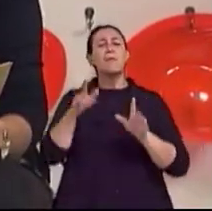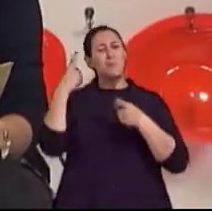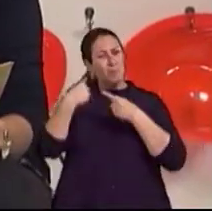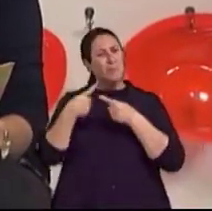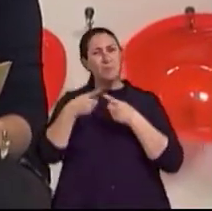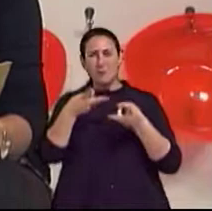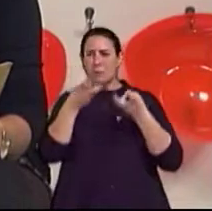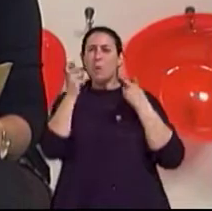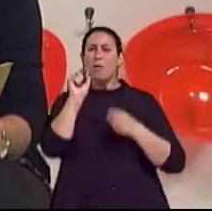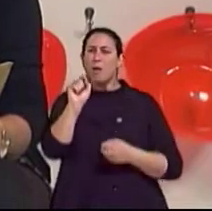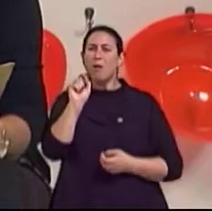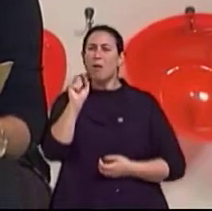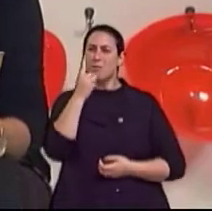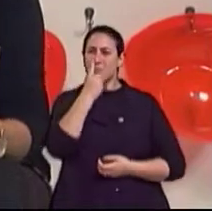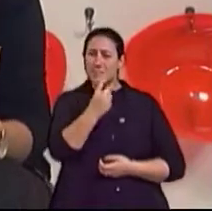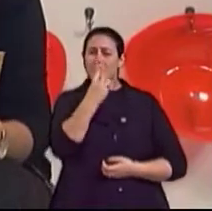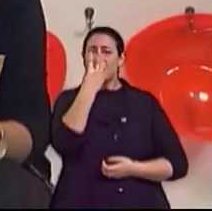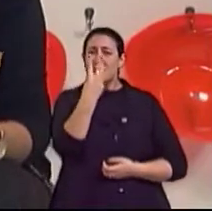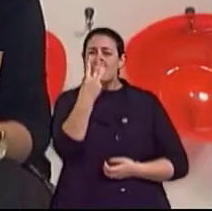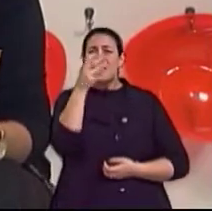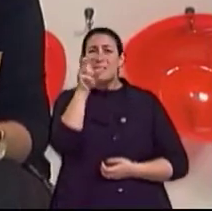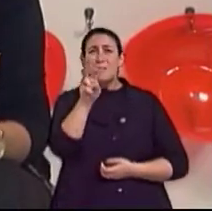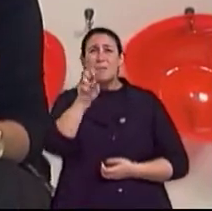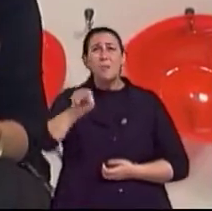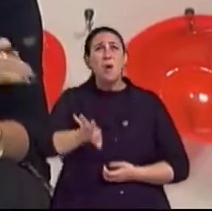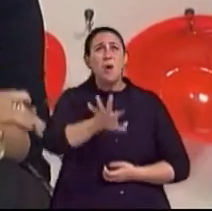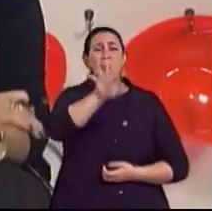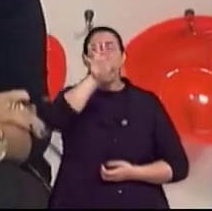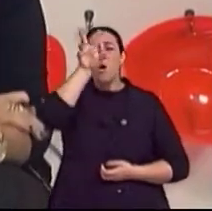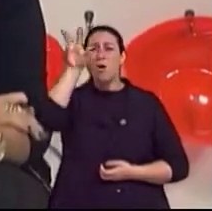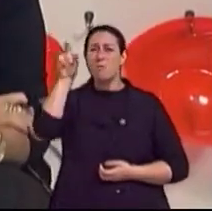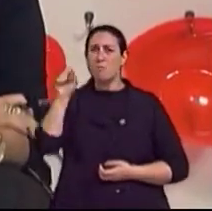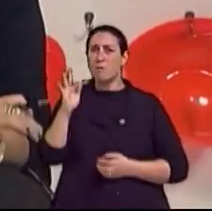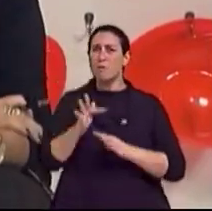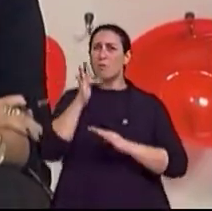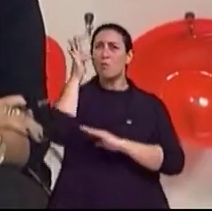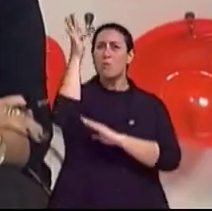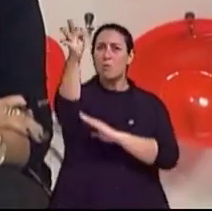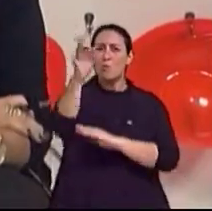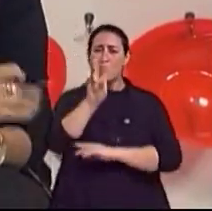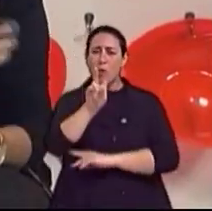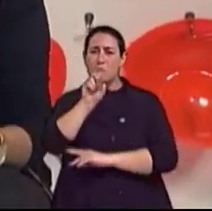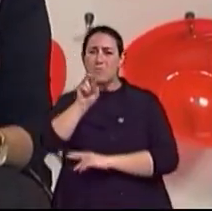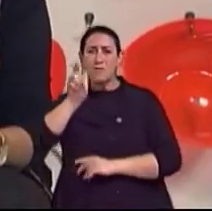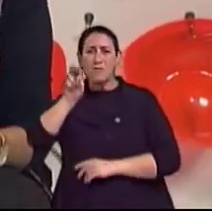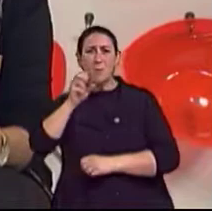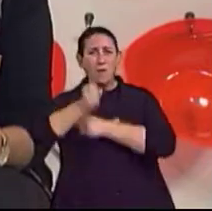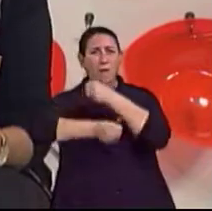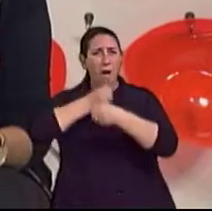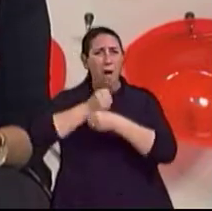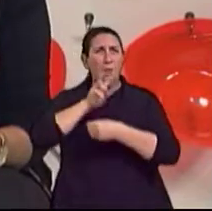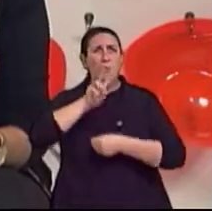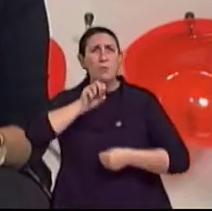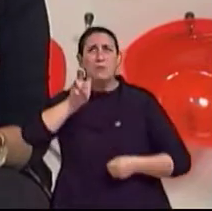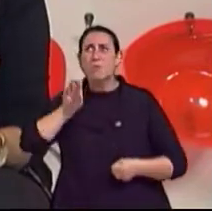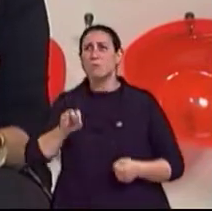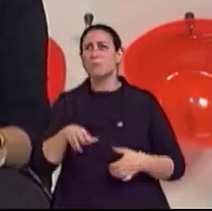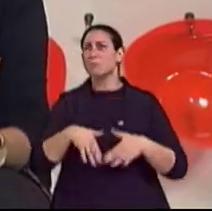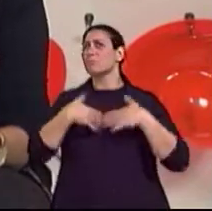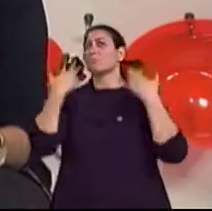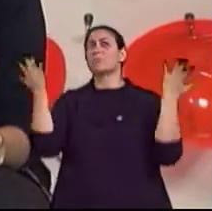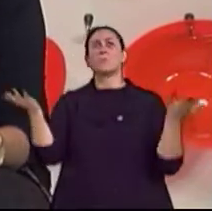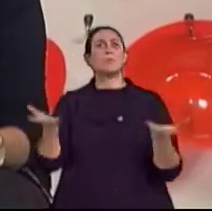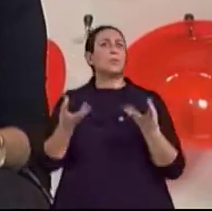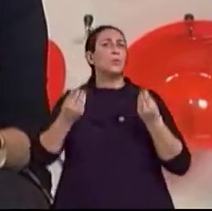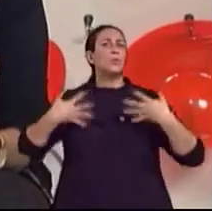serão 135 milhões de casos no mundo em 2050. No Brasil, claro que isso vai aumentar,